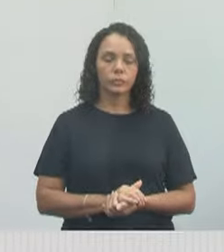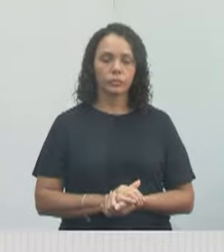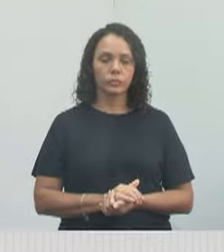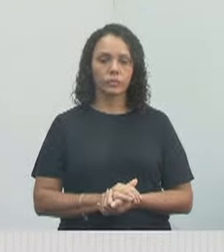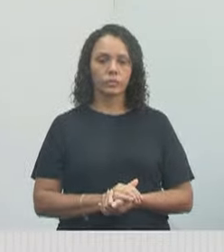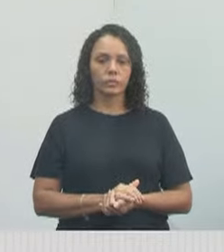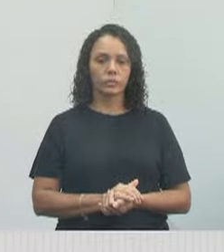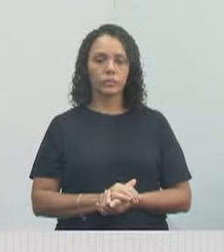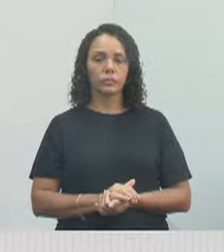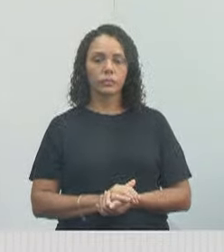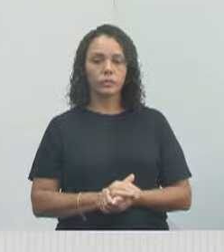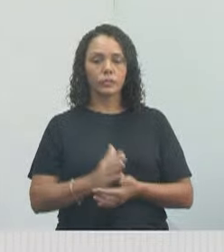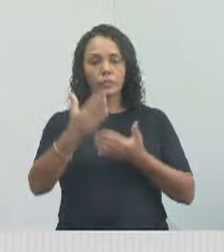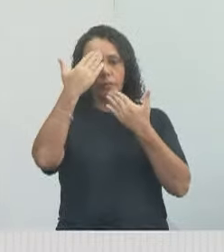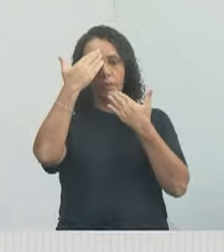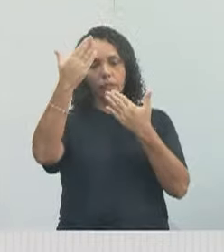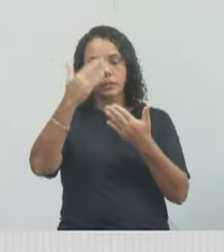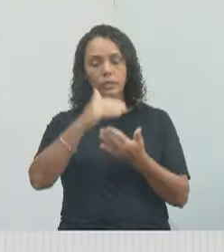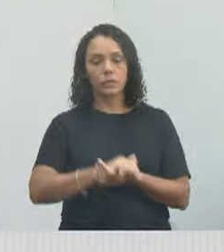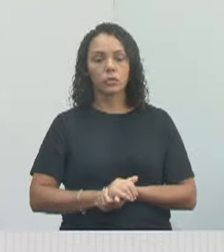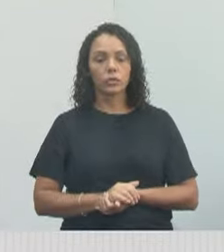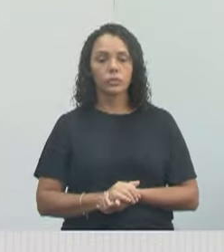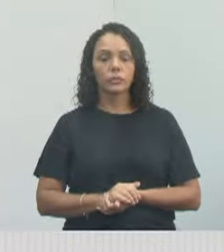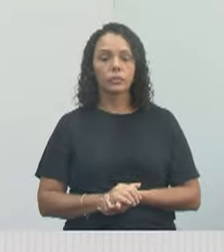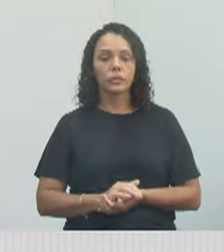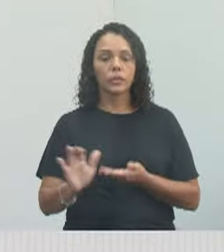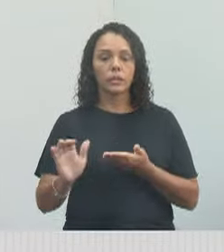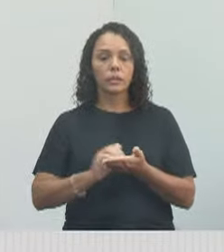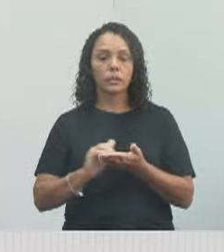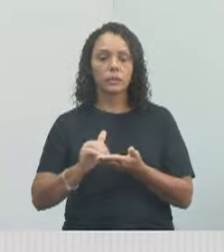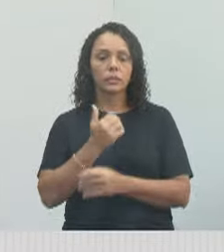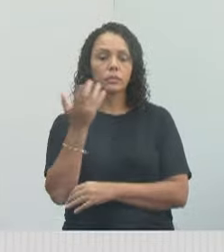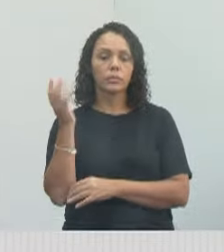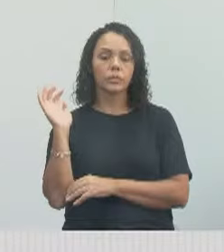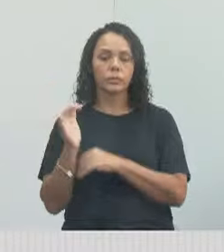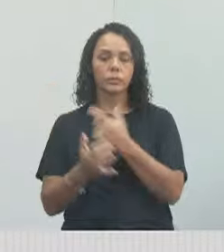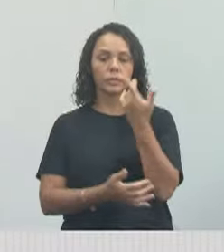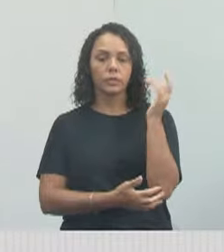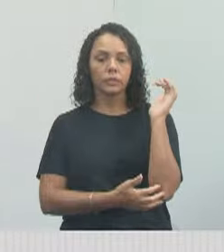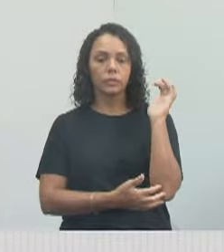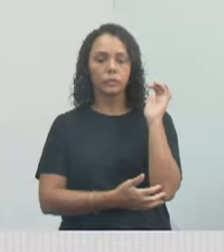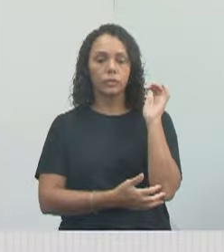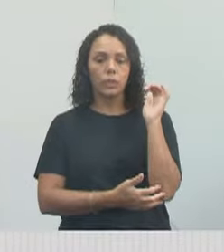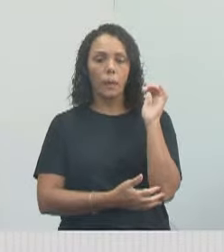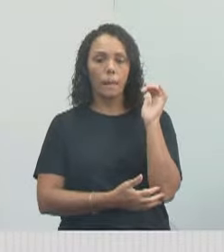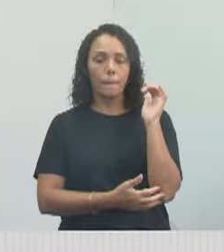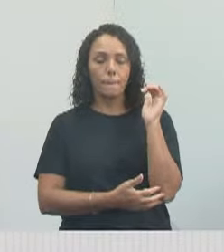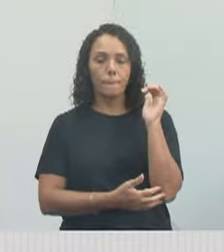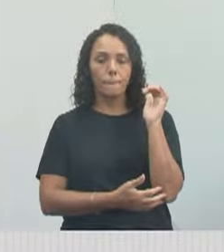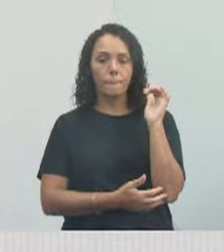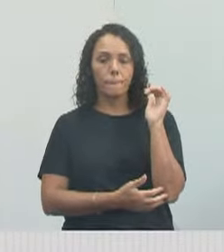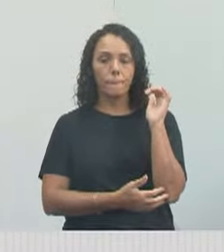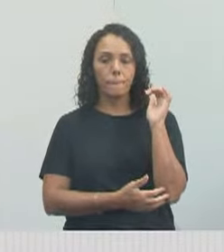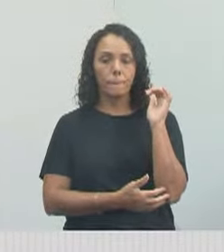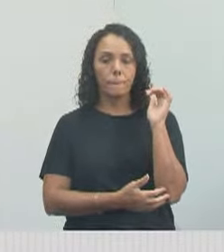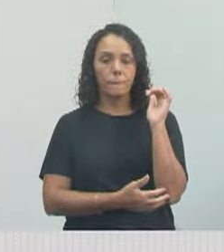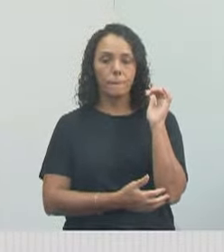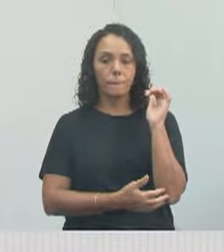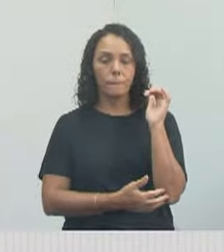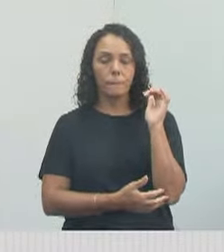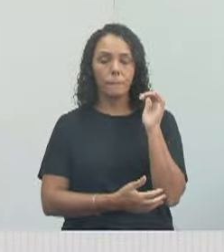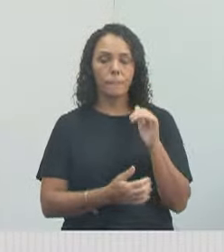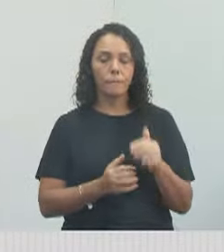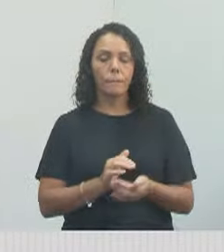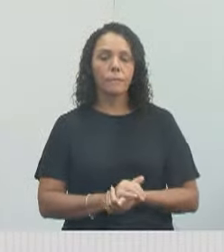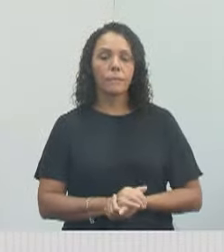E quero agradecer o pessoal da Secretaria de Meio Ambiente, pode colocar a próxima? Isso aí, lá no